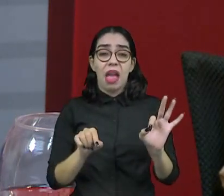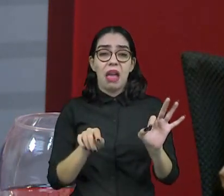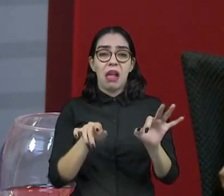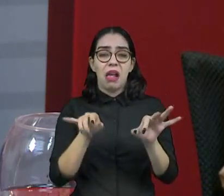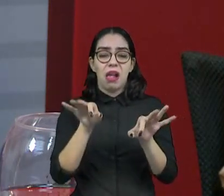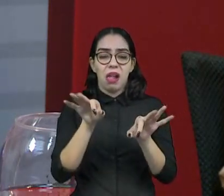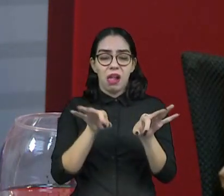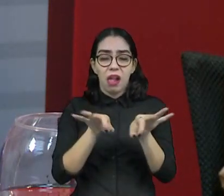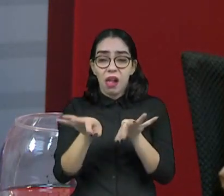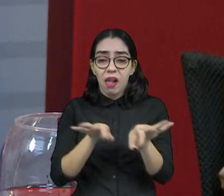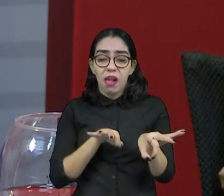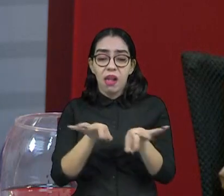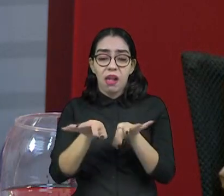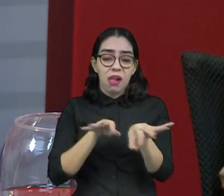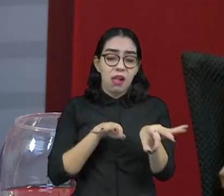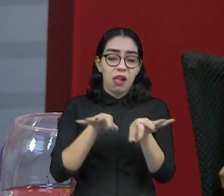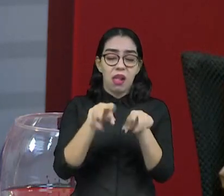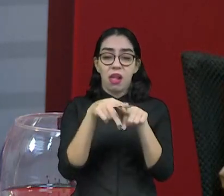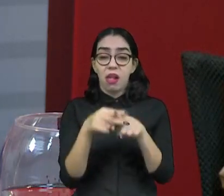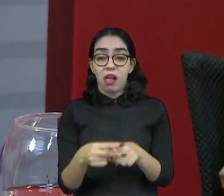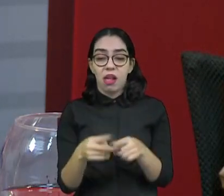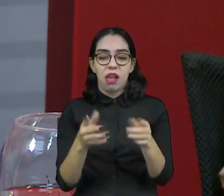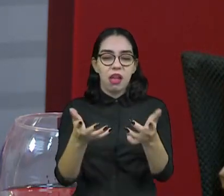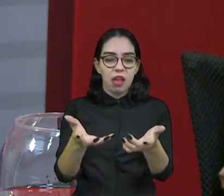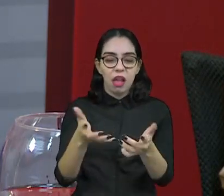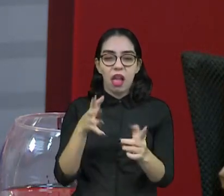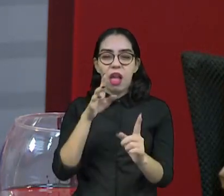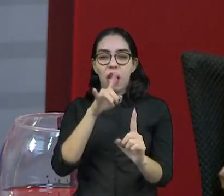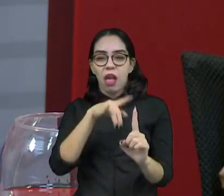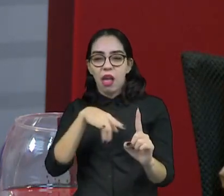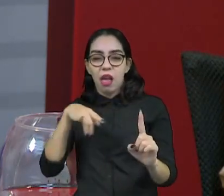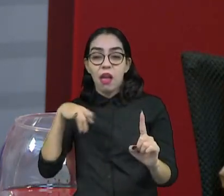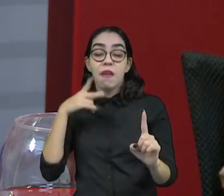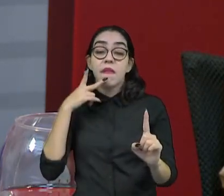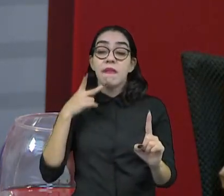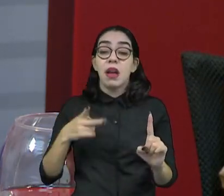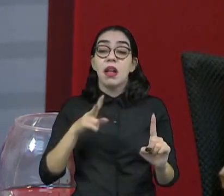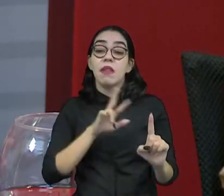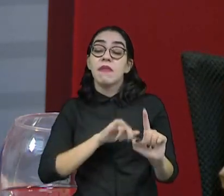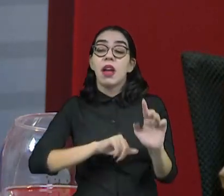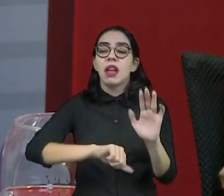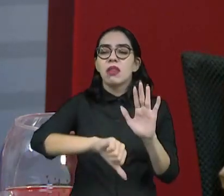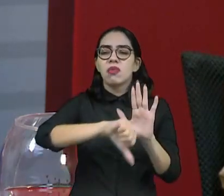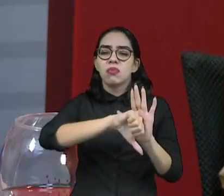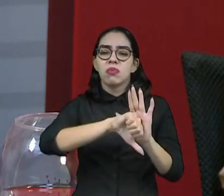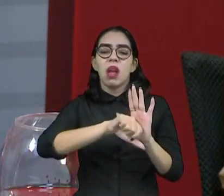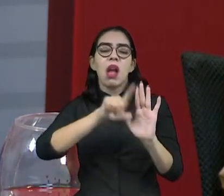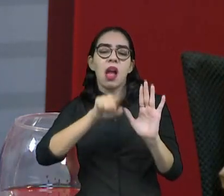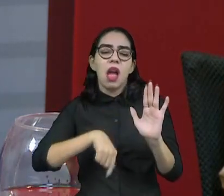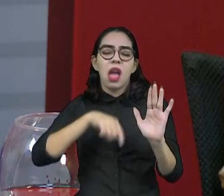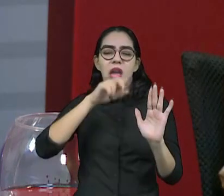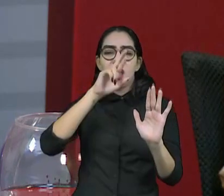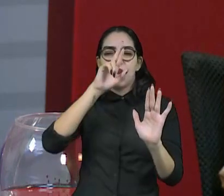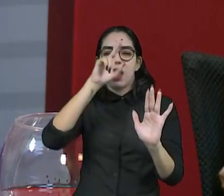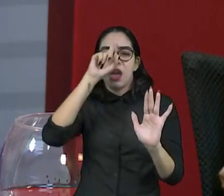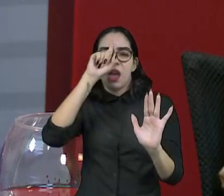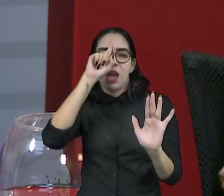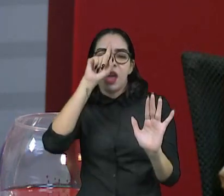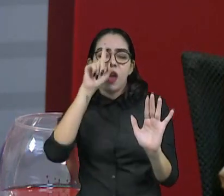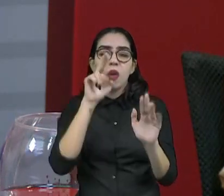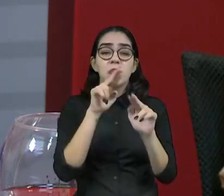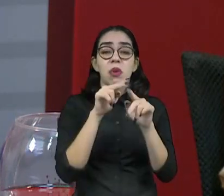discussão não foi feita de manipulação de dados, foi feita a questão de, vamos criminalizar os institutos, porque a pesquisa está errada, a pesquisa não previu.